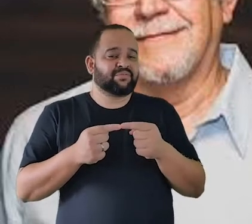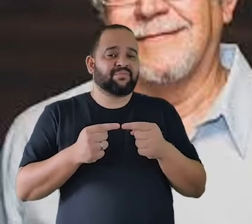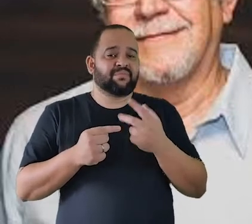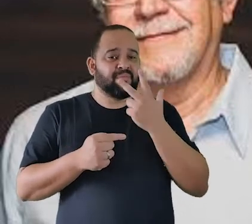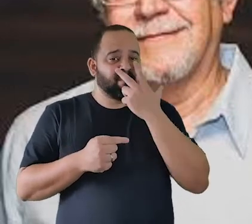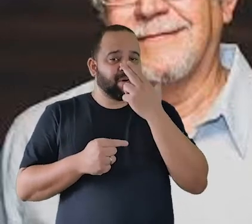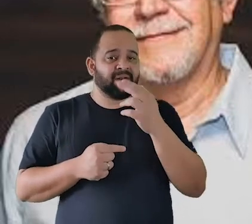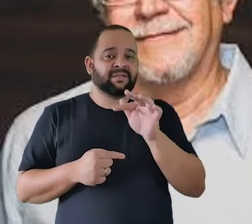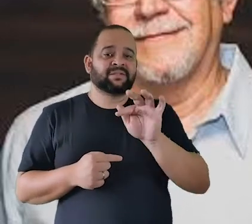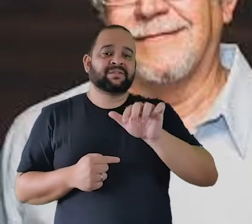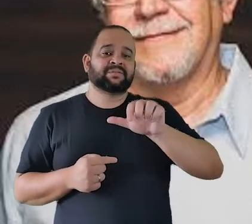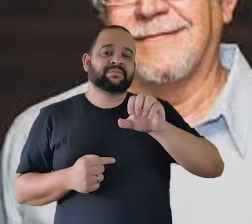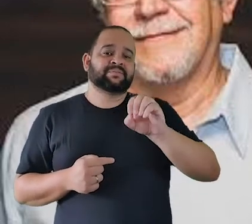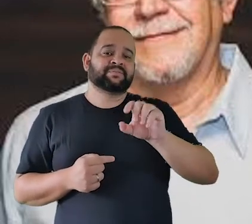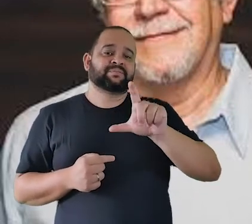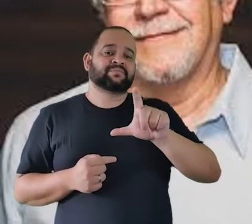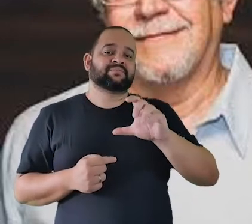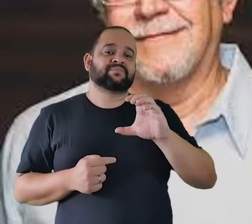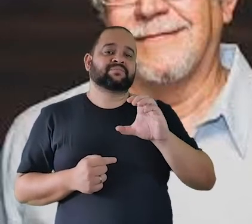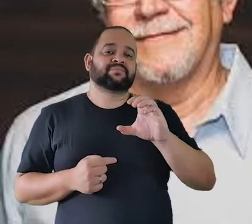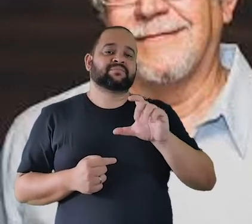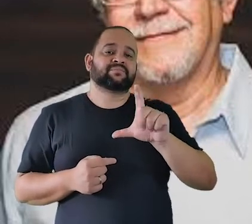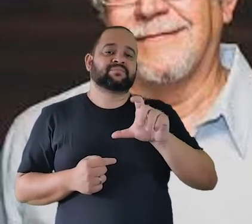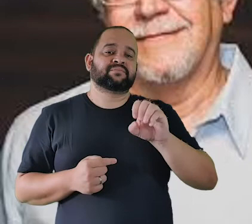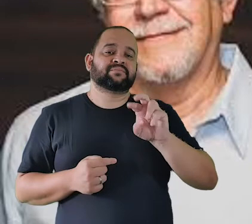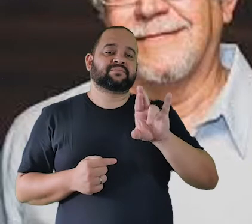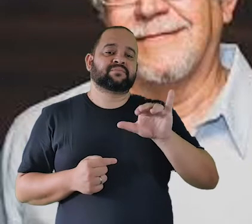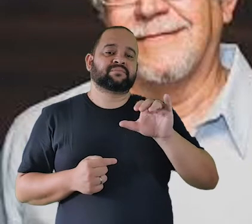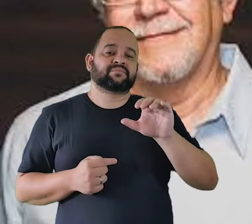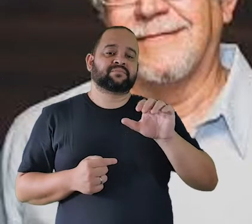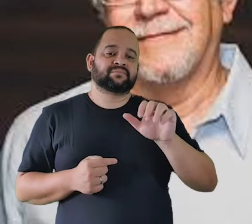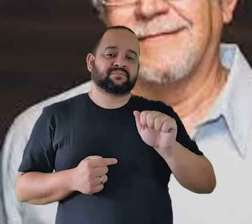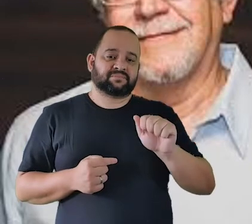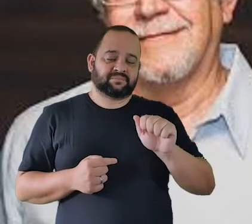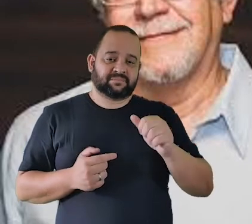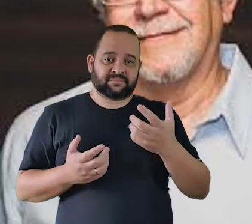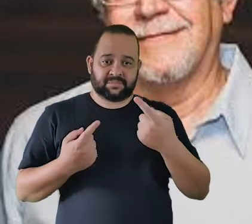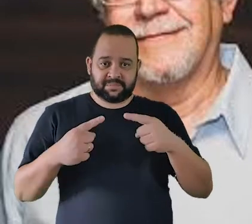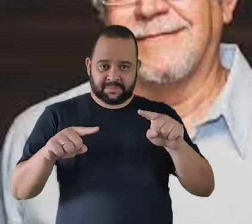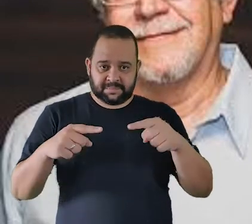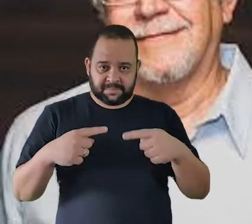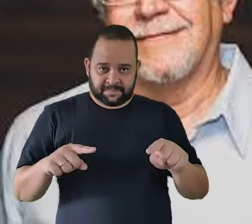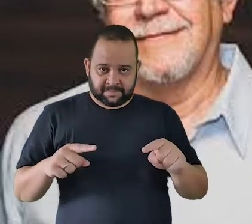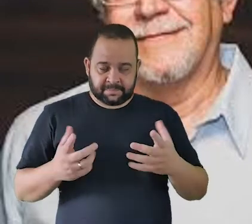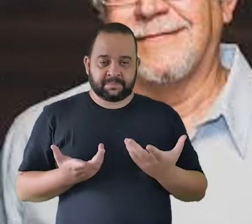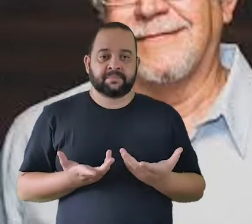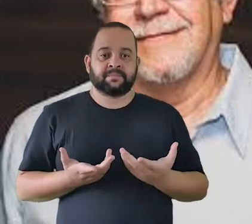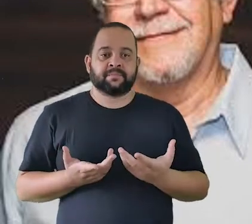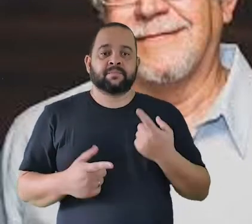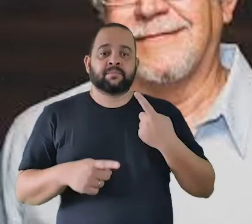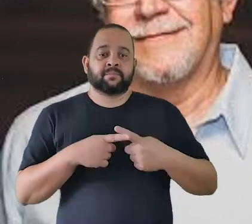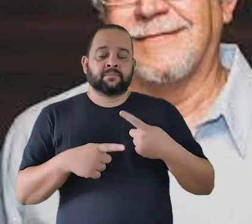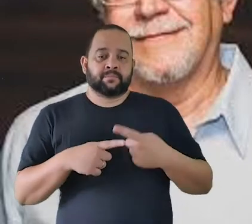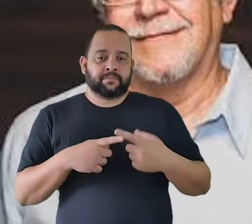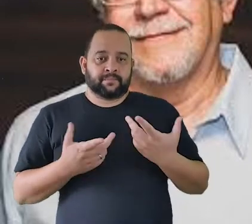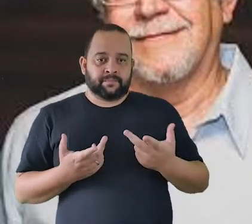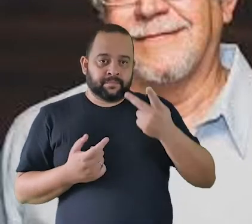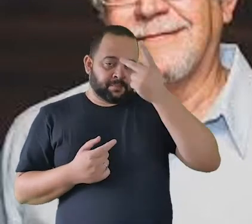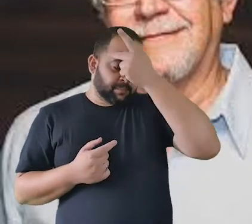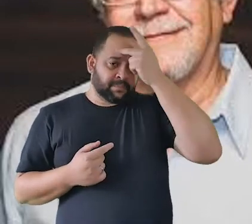a gente vê o pessoal que estava associado à música folclórica a música nacionalista lá do começo da